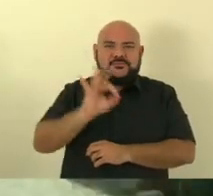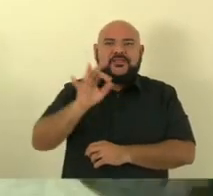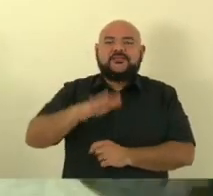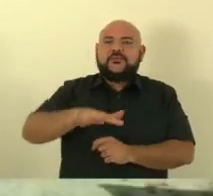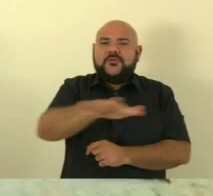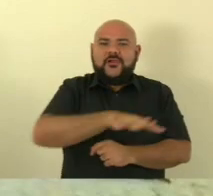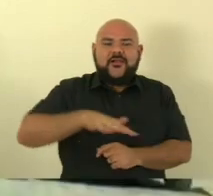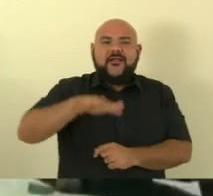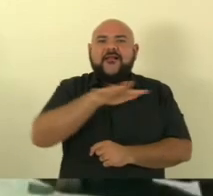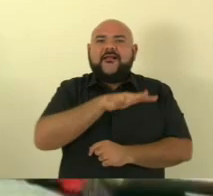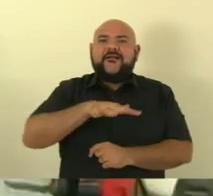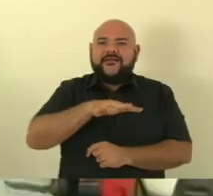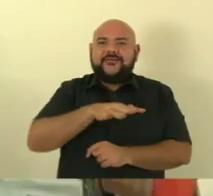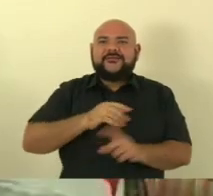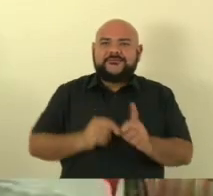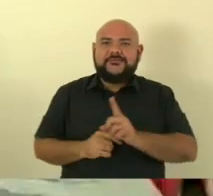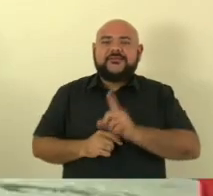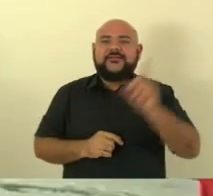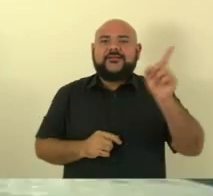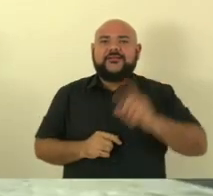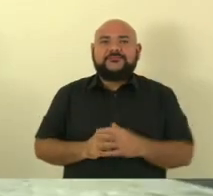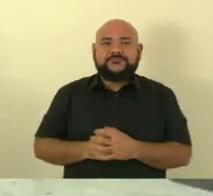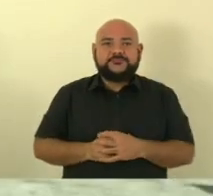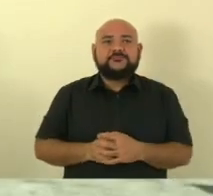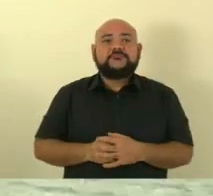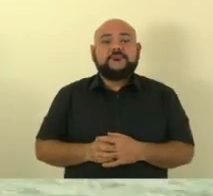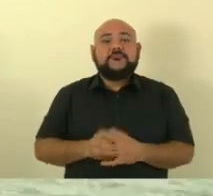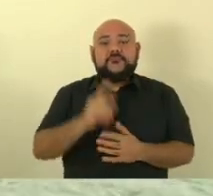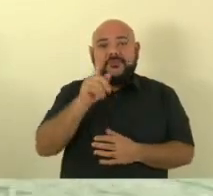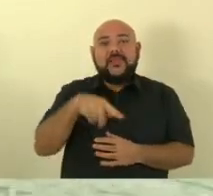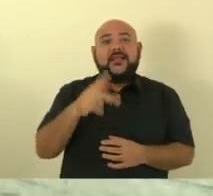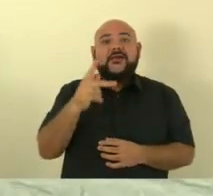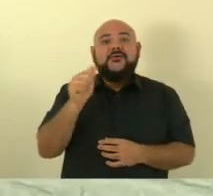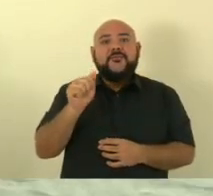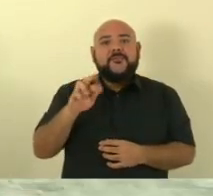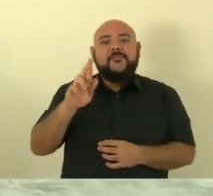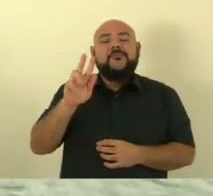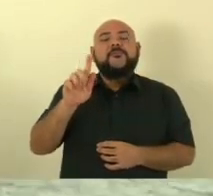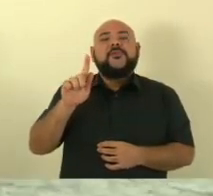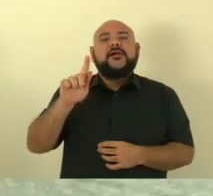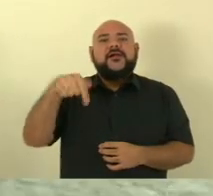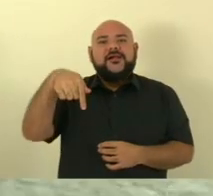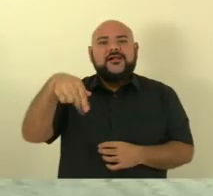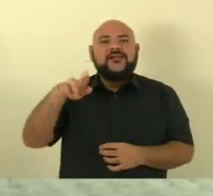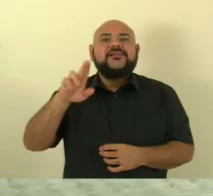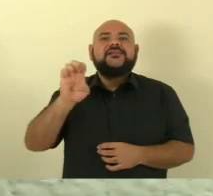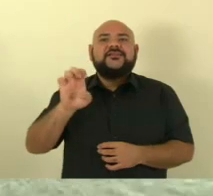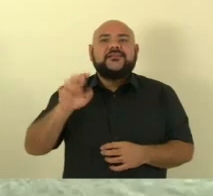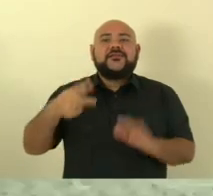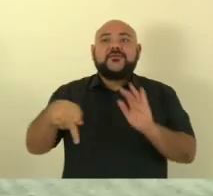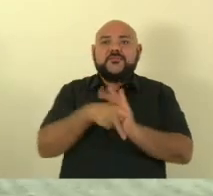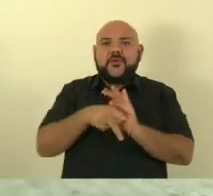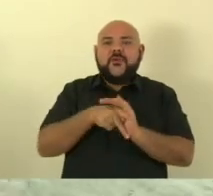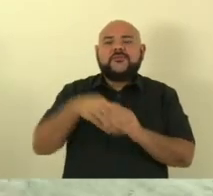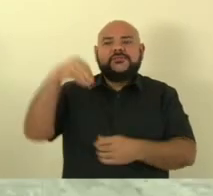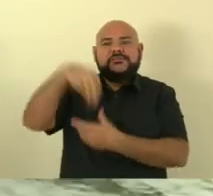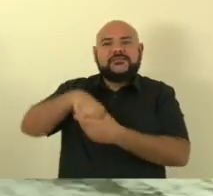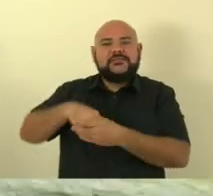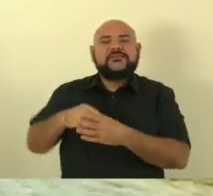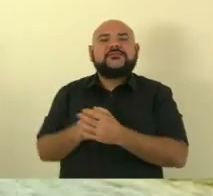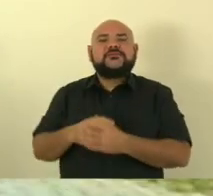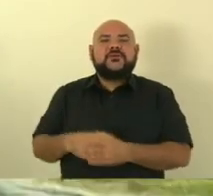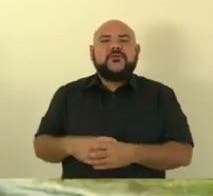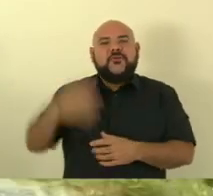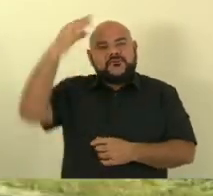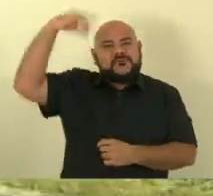territorial dessa Serra do Caparaó, do Parque Nacional do Caparaó, é em terras capixabas. O Pico da Bandeira